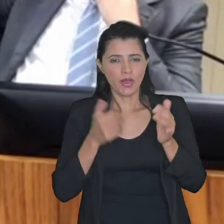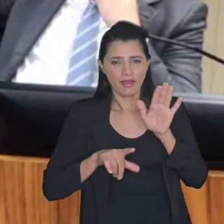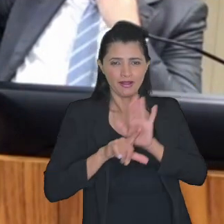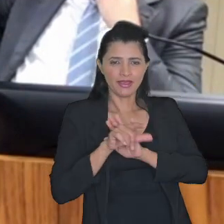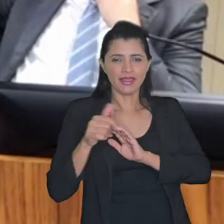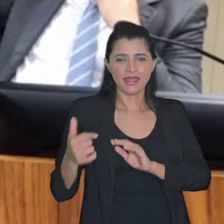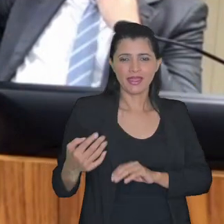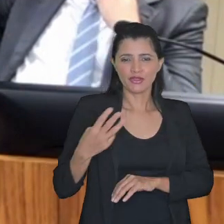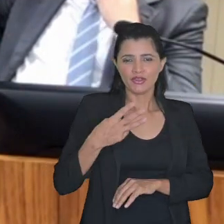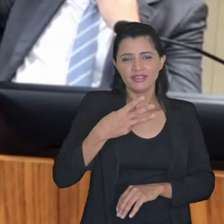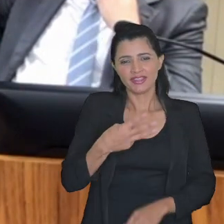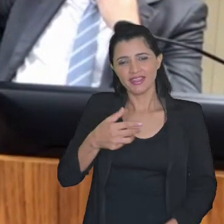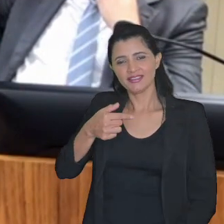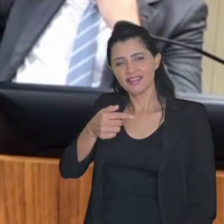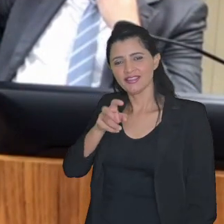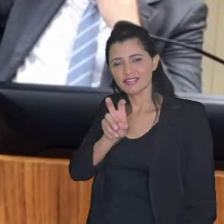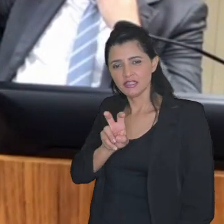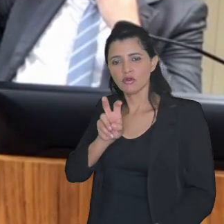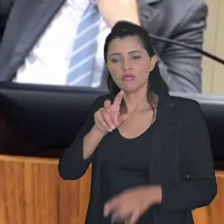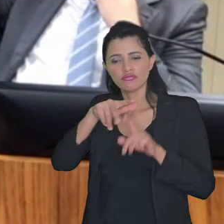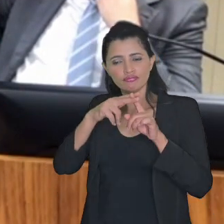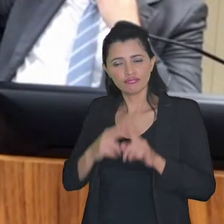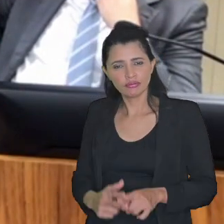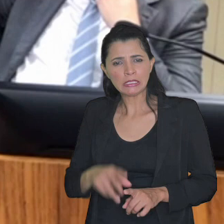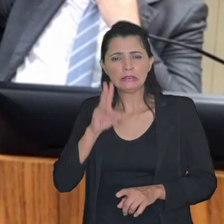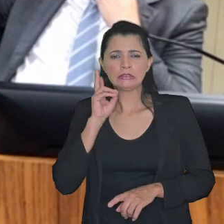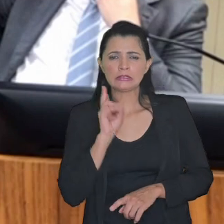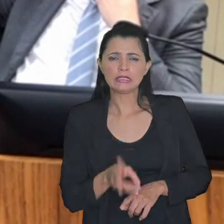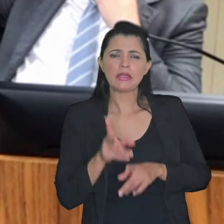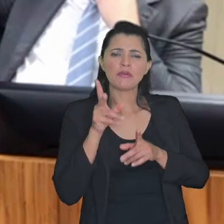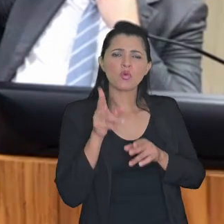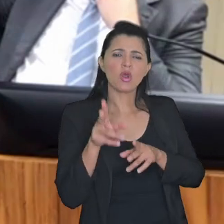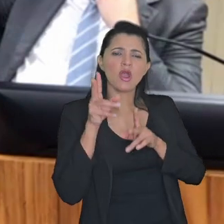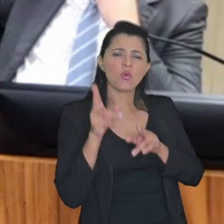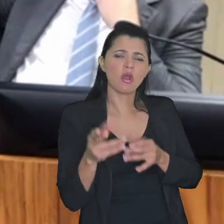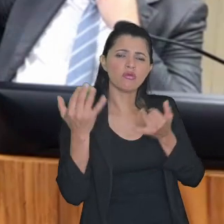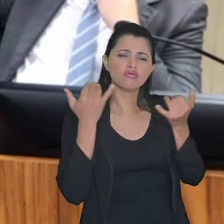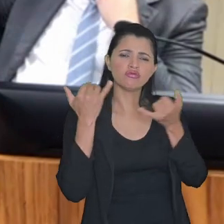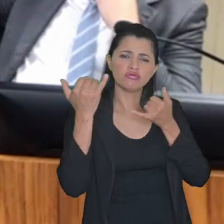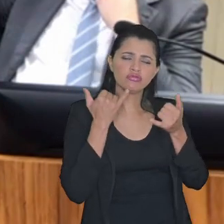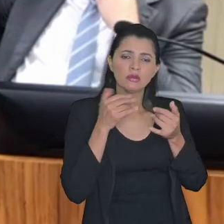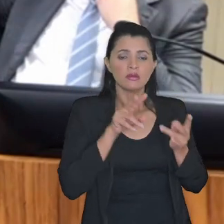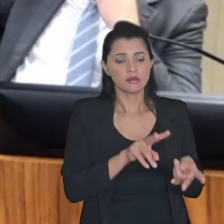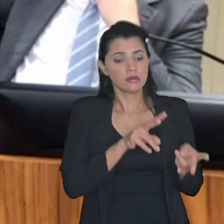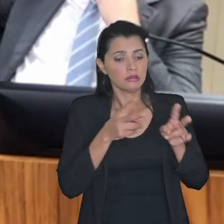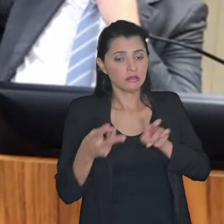14.375 foi editada sempre ouvindo a mesma ideia a transação